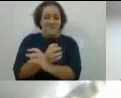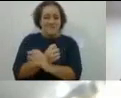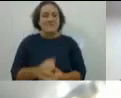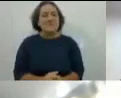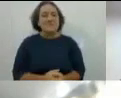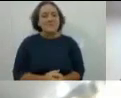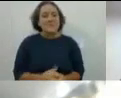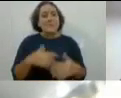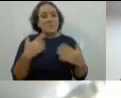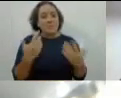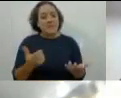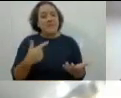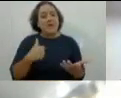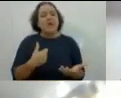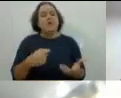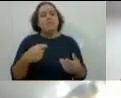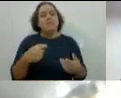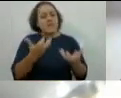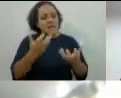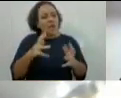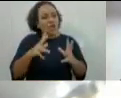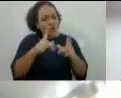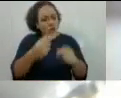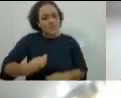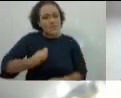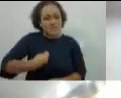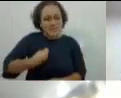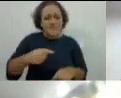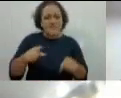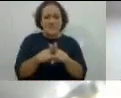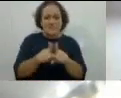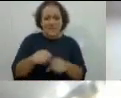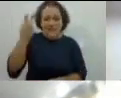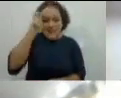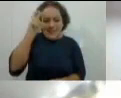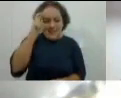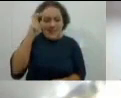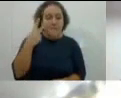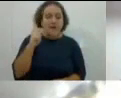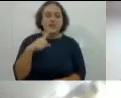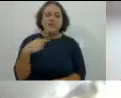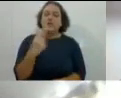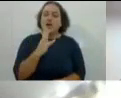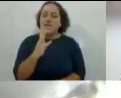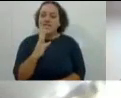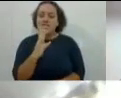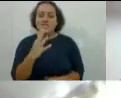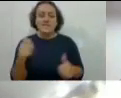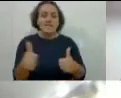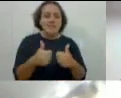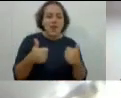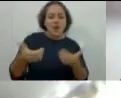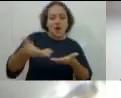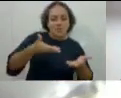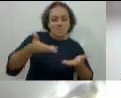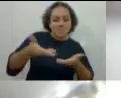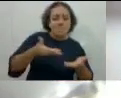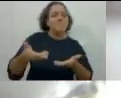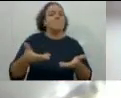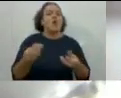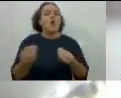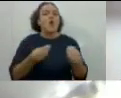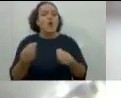vocês também na quinta-feira, para que a gente possa se conhecer melhor, conhecer melhor como vai ser, né? Essa